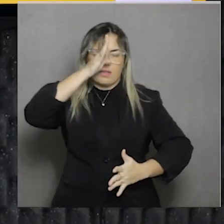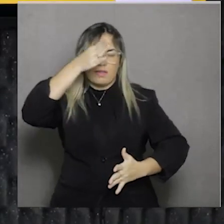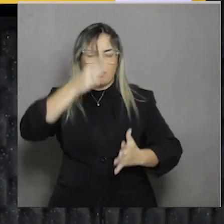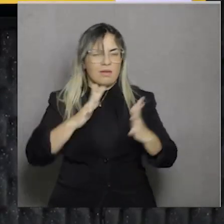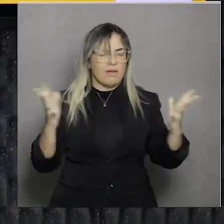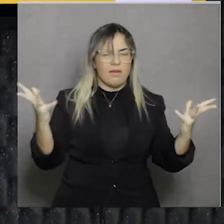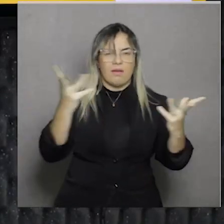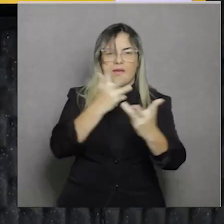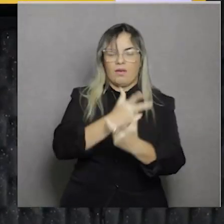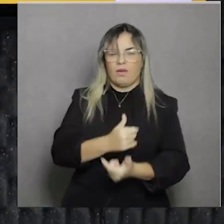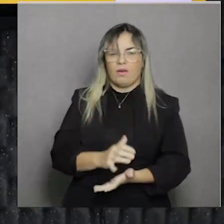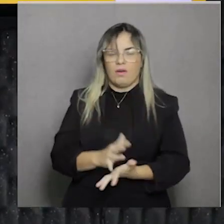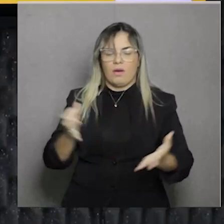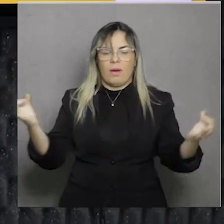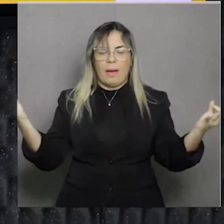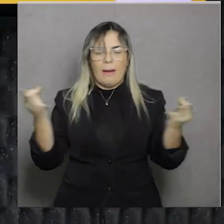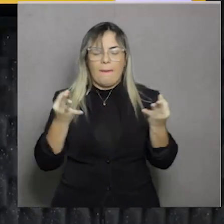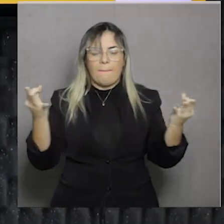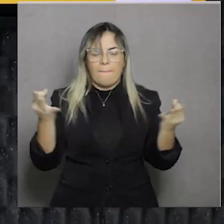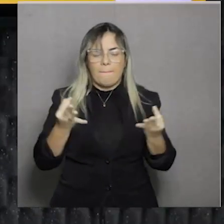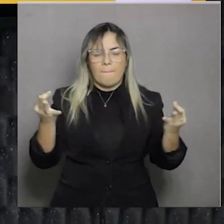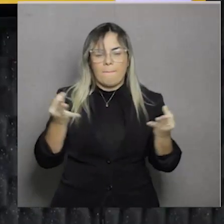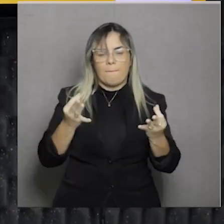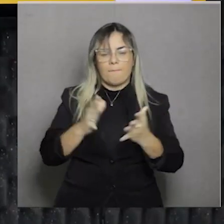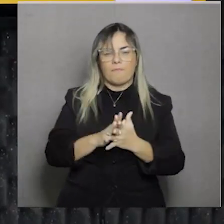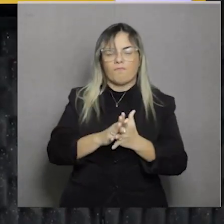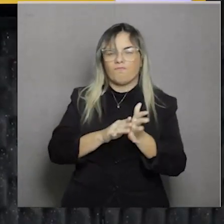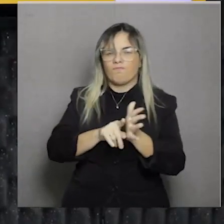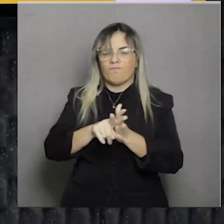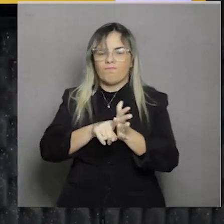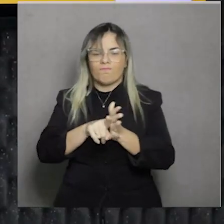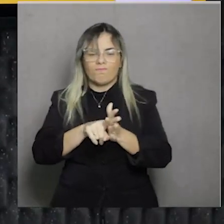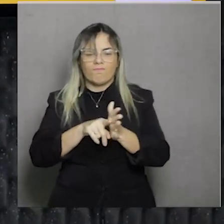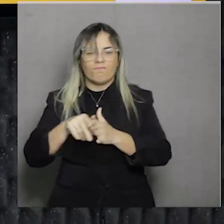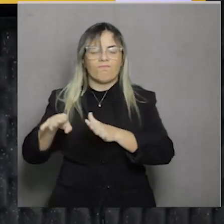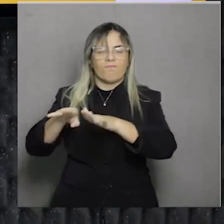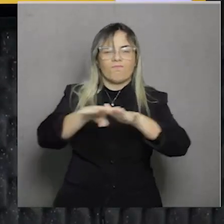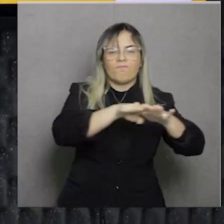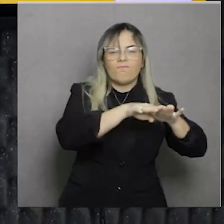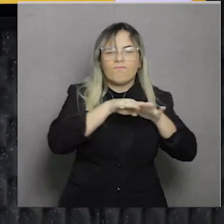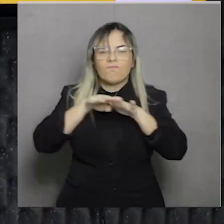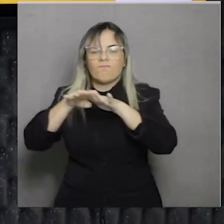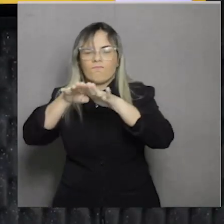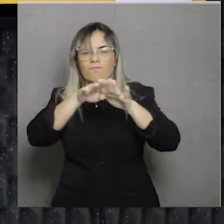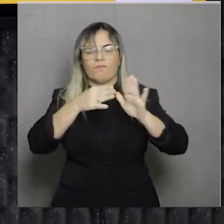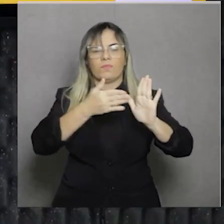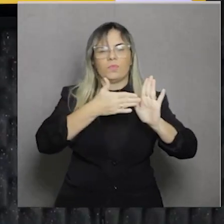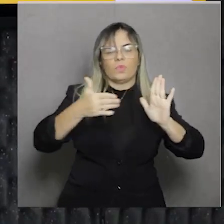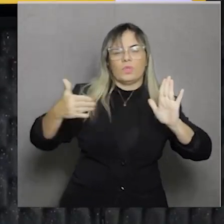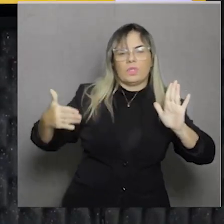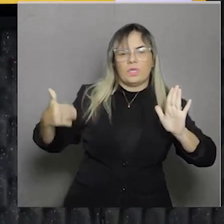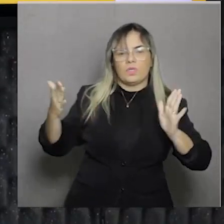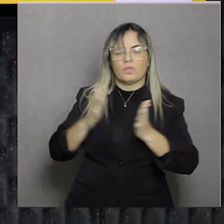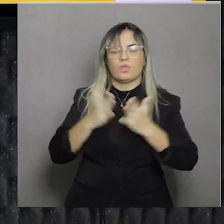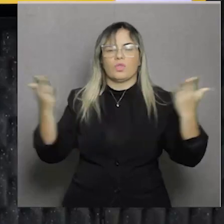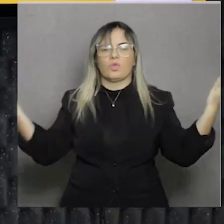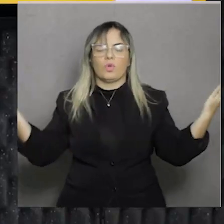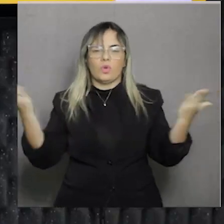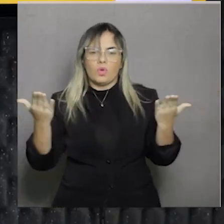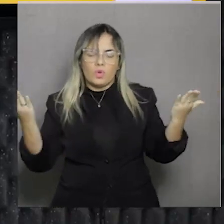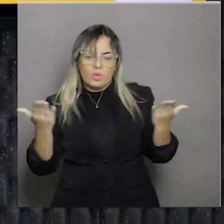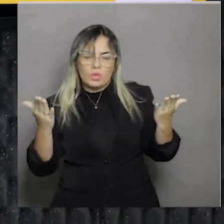buscam o tempo todo estar adequado naquele padrão estético da atualidade